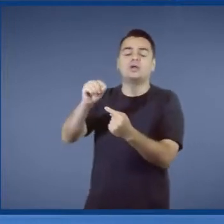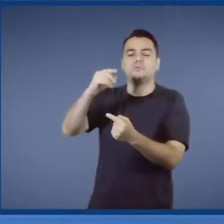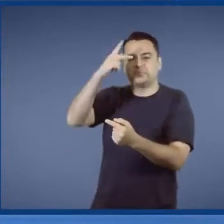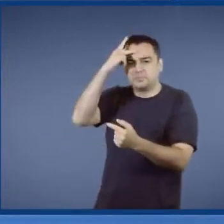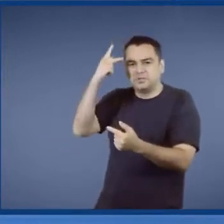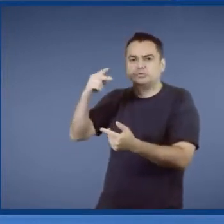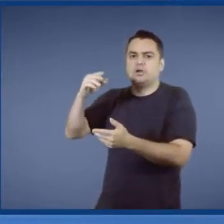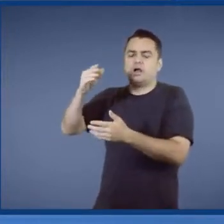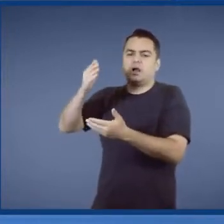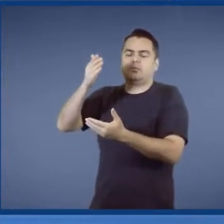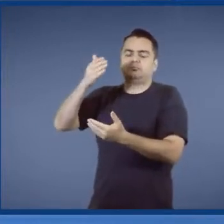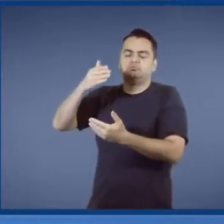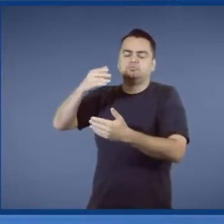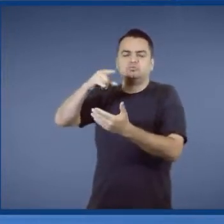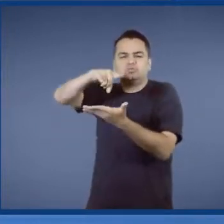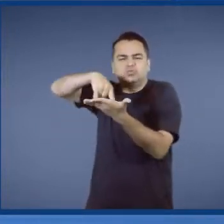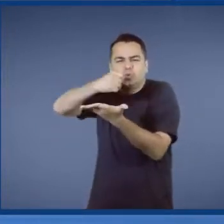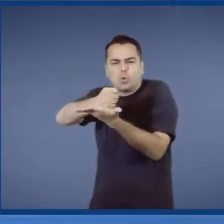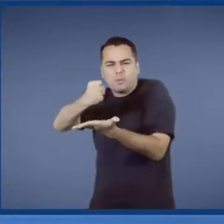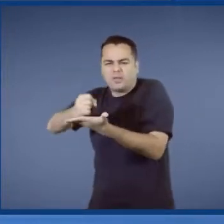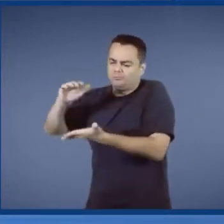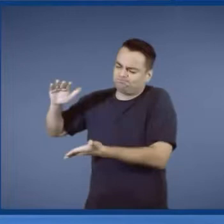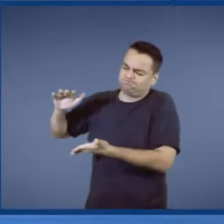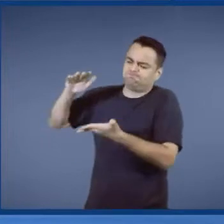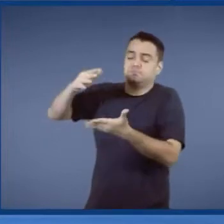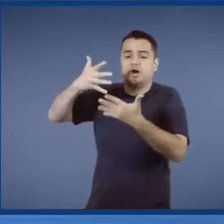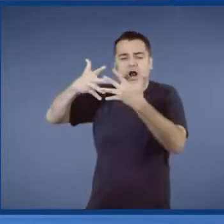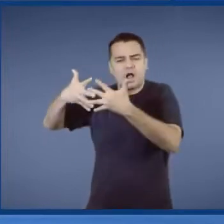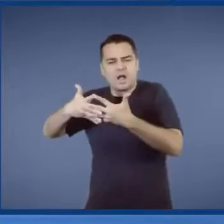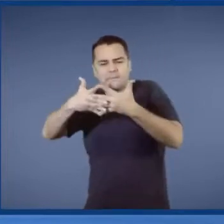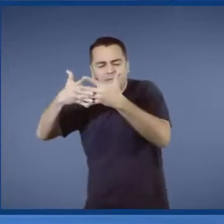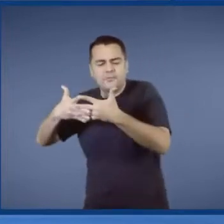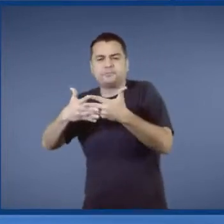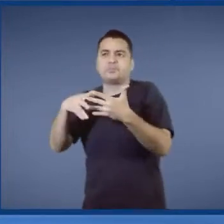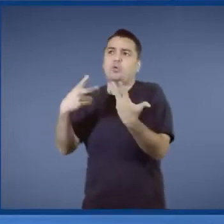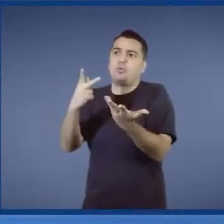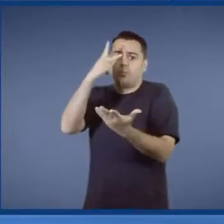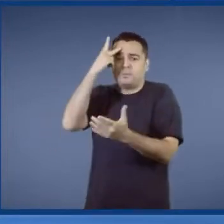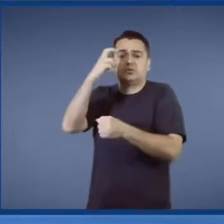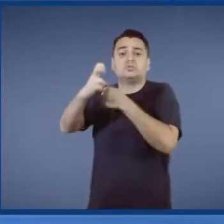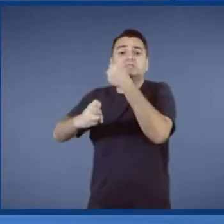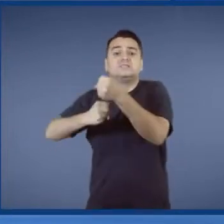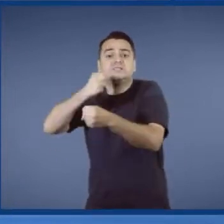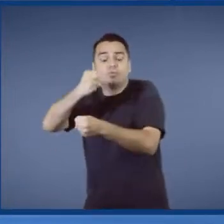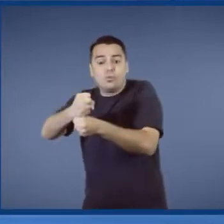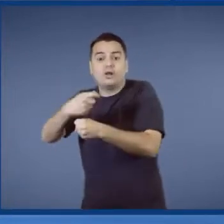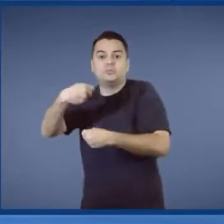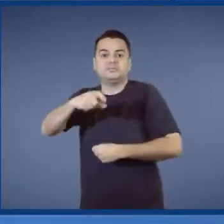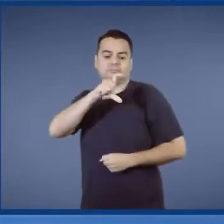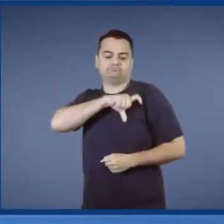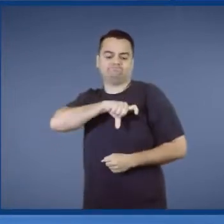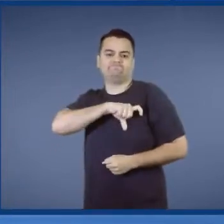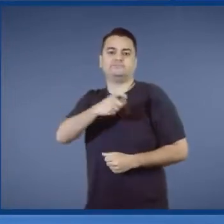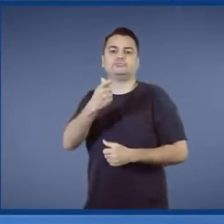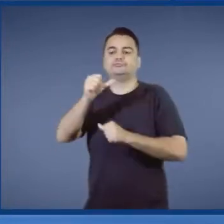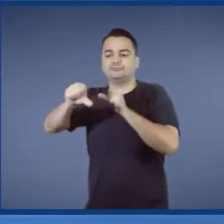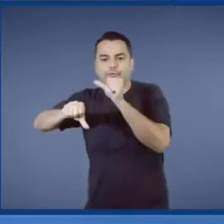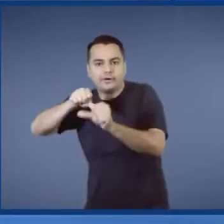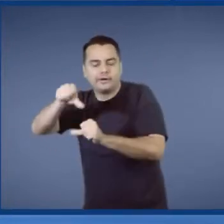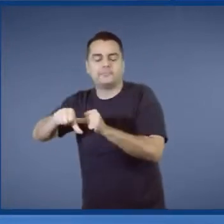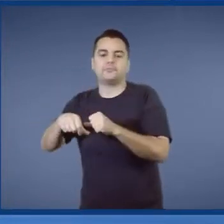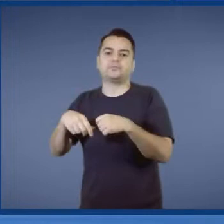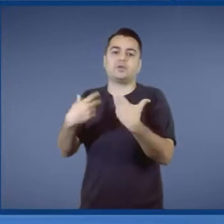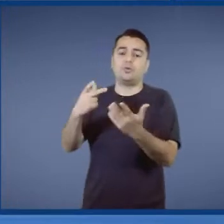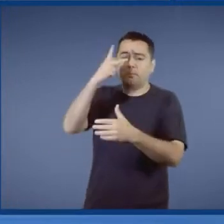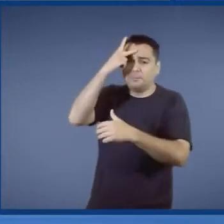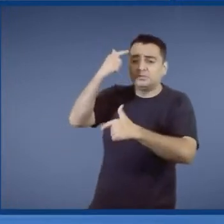dentro do caminhão. Olhasse aquela pessoa que a cada cinco anos tem que fazer uma renovação de carteira. Olhasse aquele profissional que